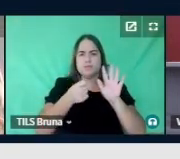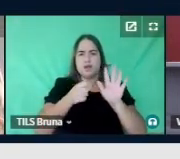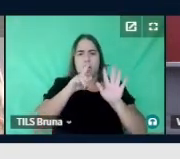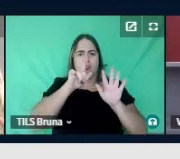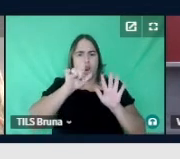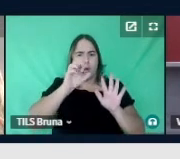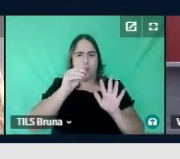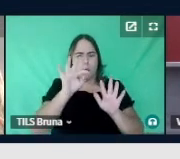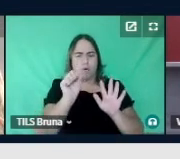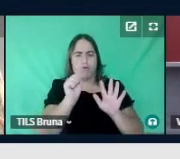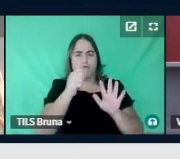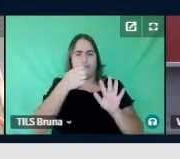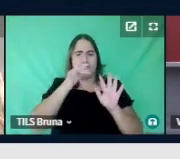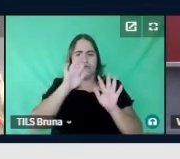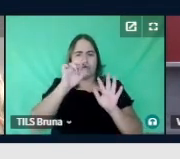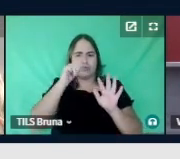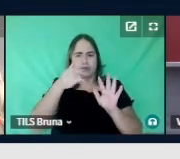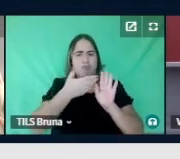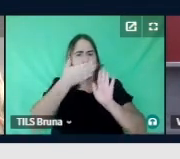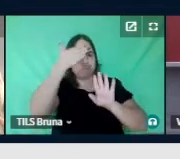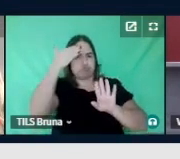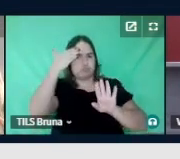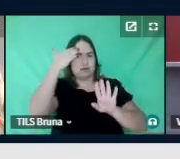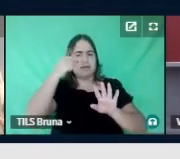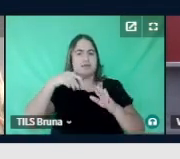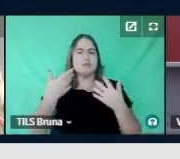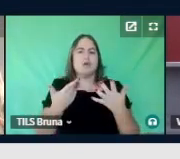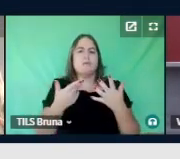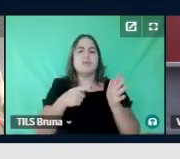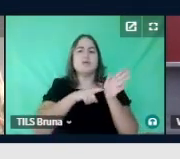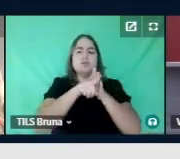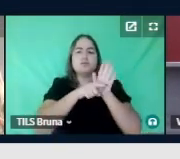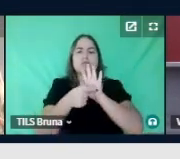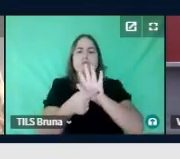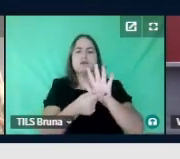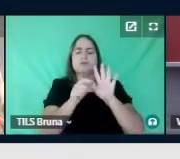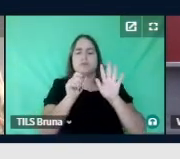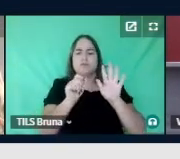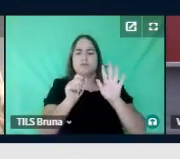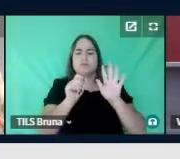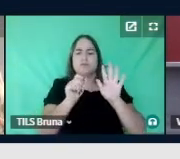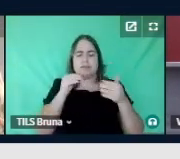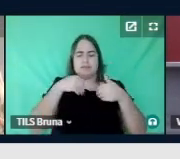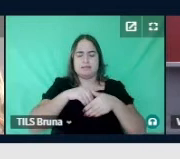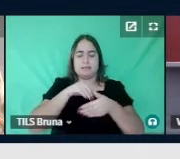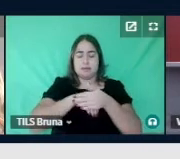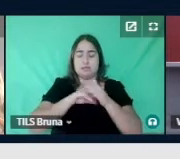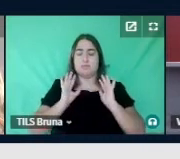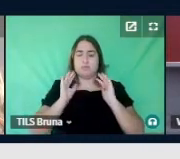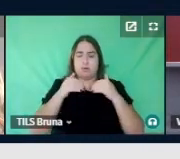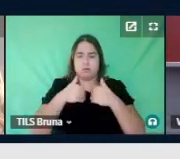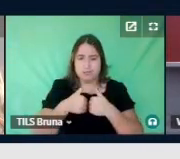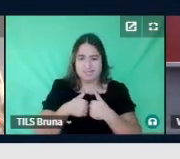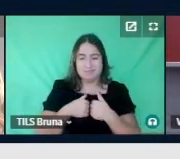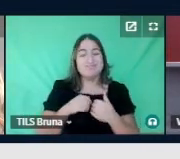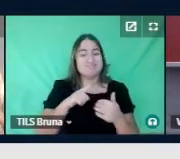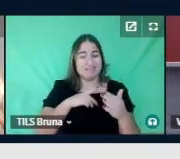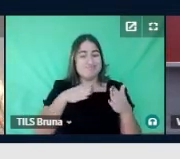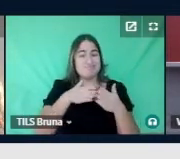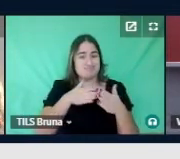apontam que essa região cerebral é comprometida no transtorno do espectro autista, assim como em outros